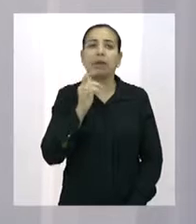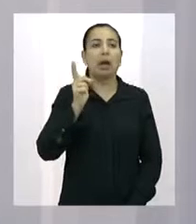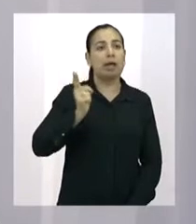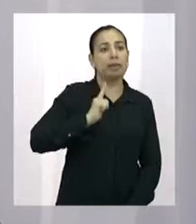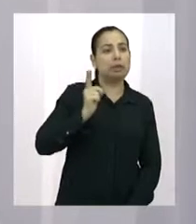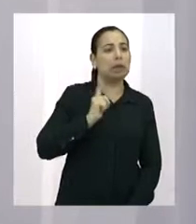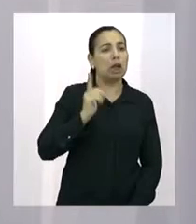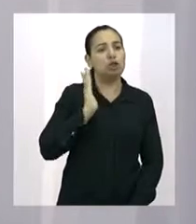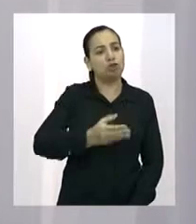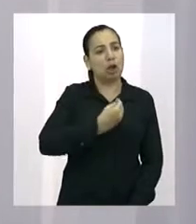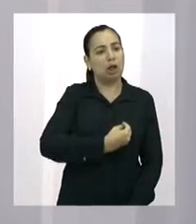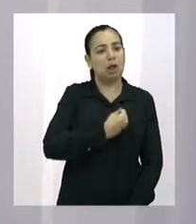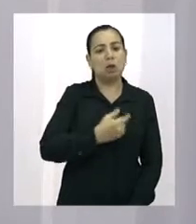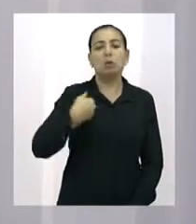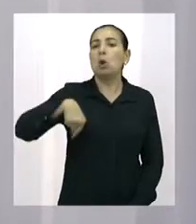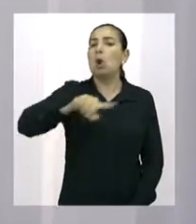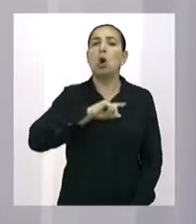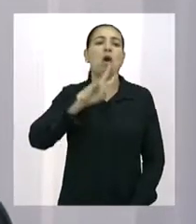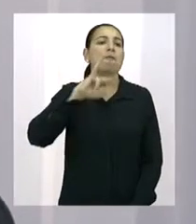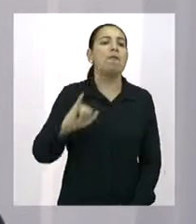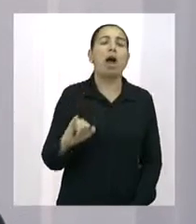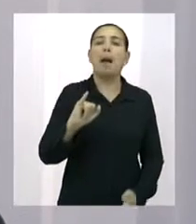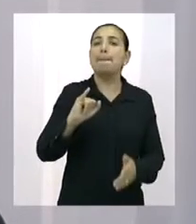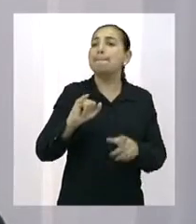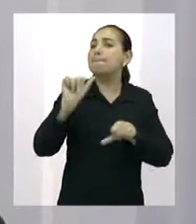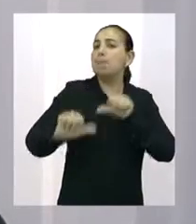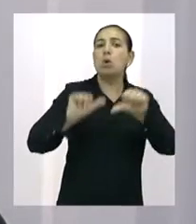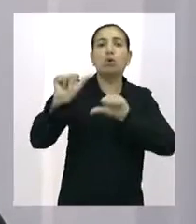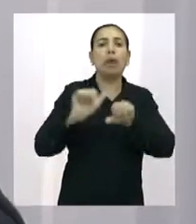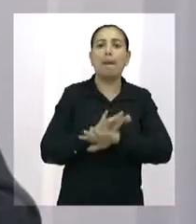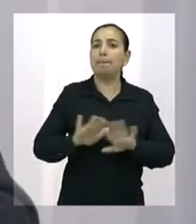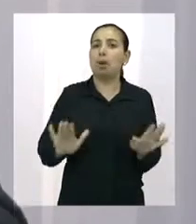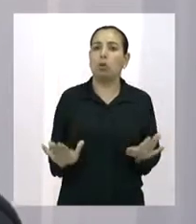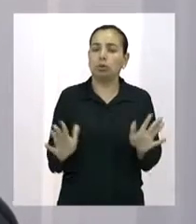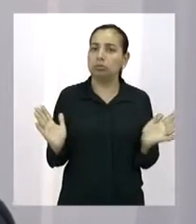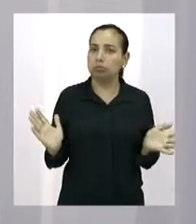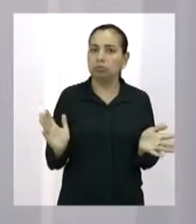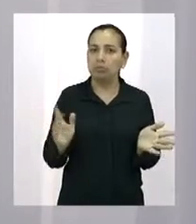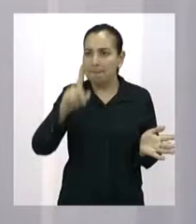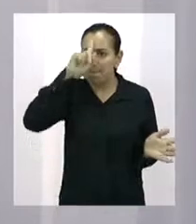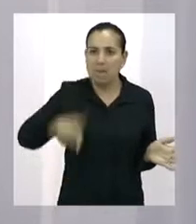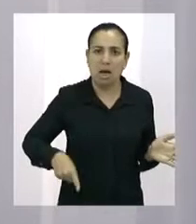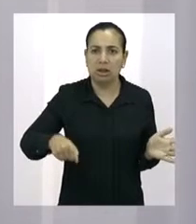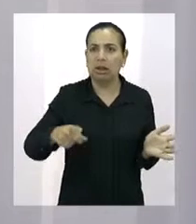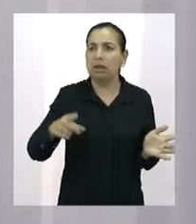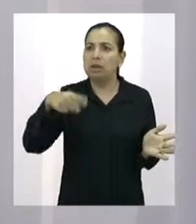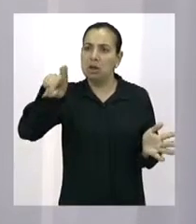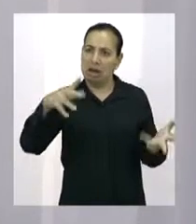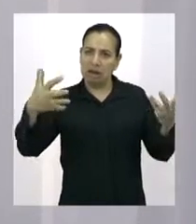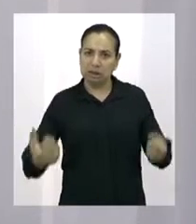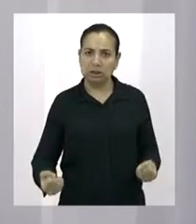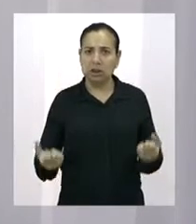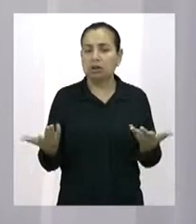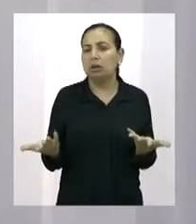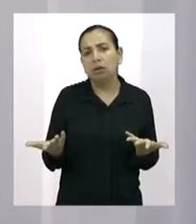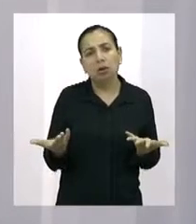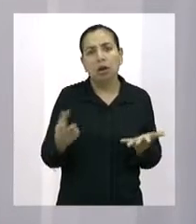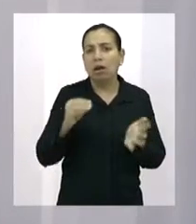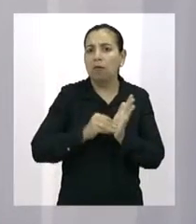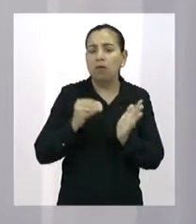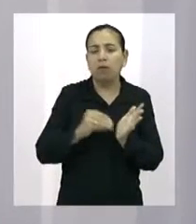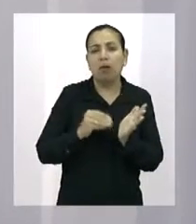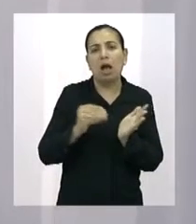e dizer assim, vamos mudar e pronto. E na marra. E eu acho que faltou maturidade,